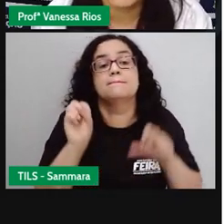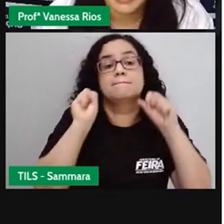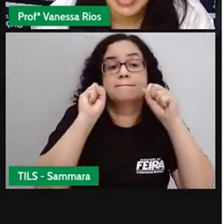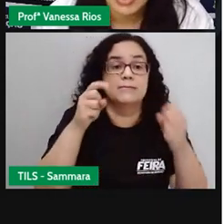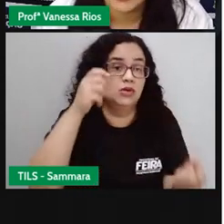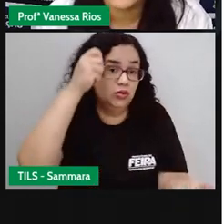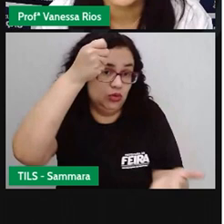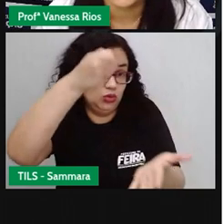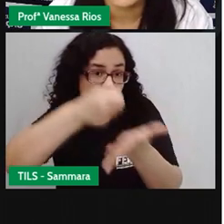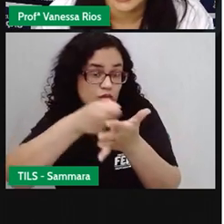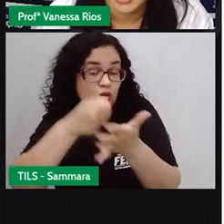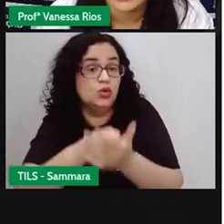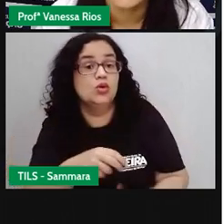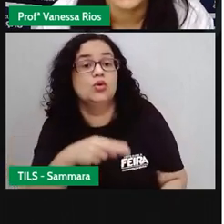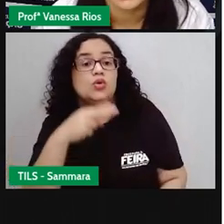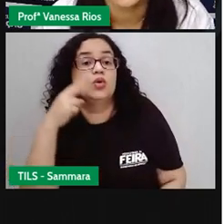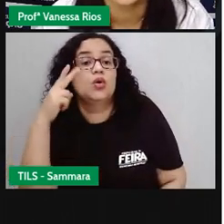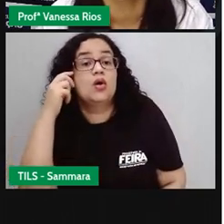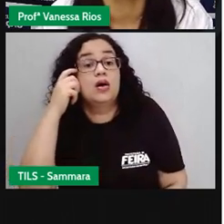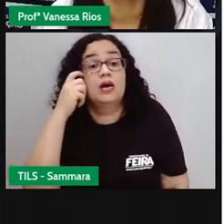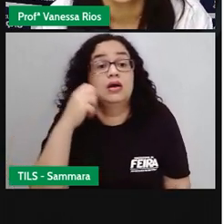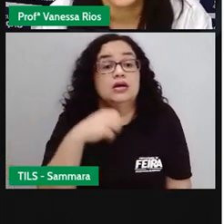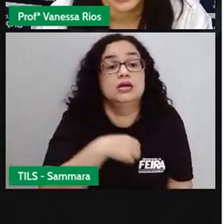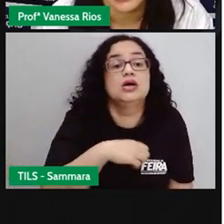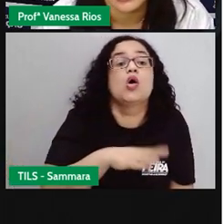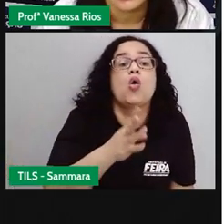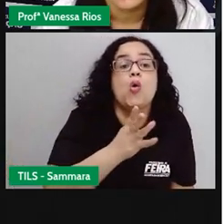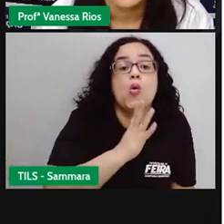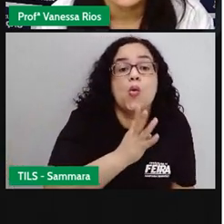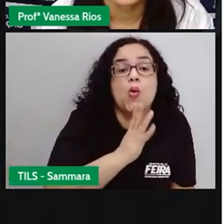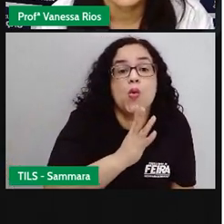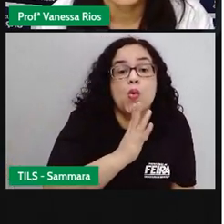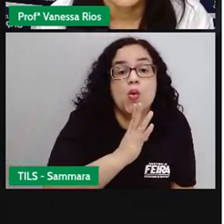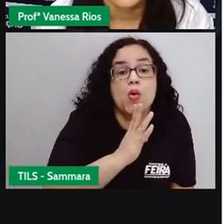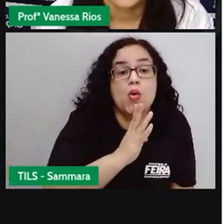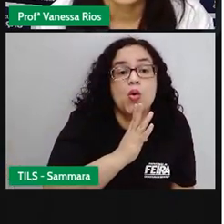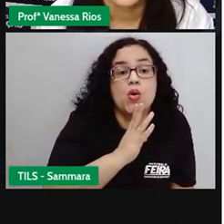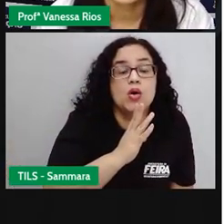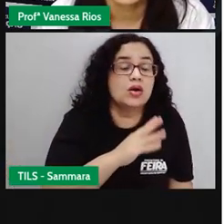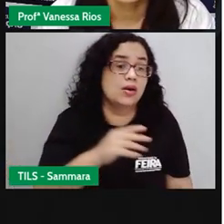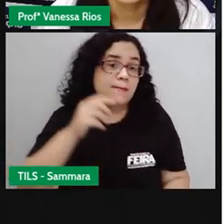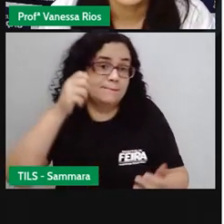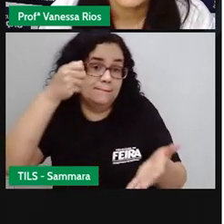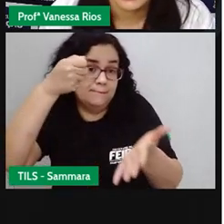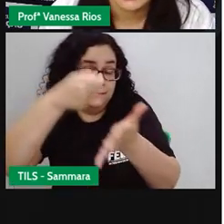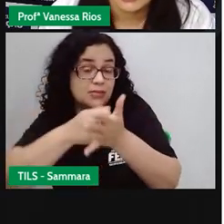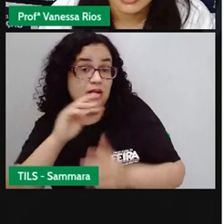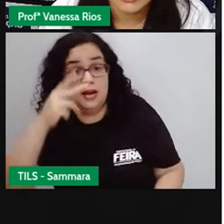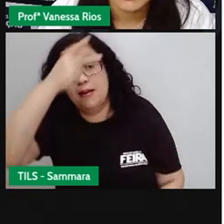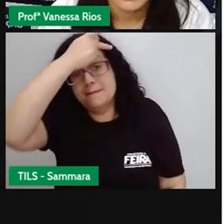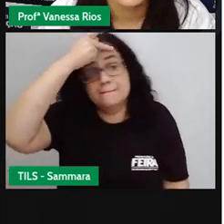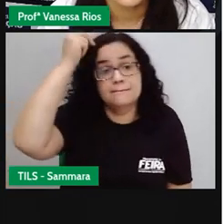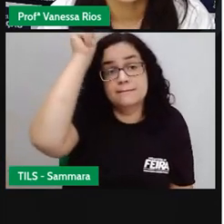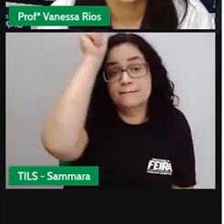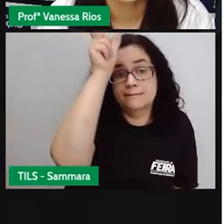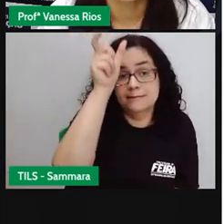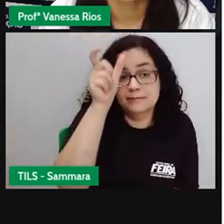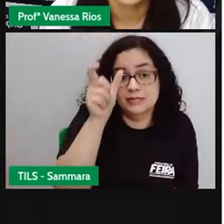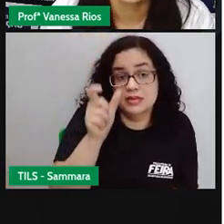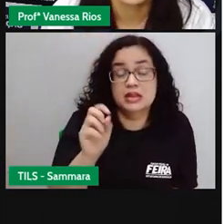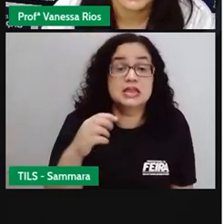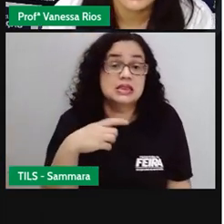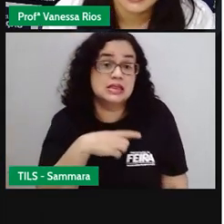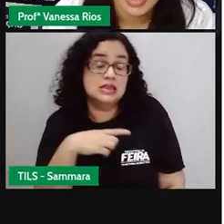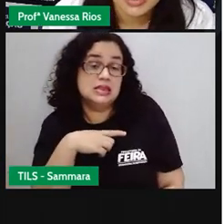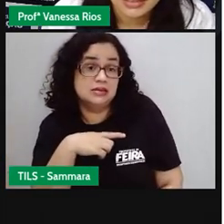cobrar ou exercer aquilo que a gente conhece. Então, é obrigação do cidadão, ele é quem